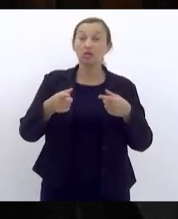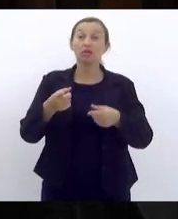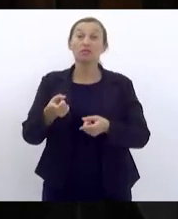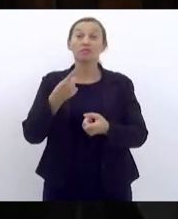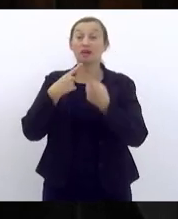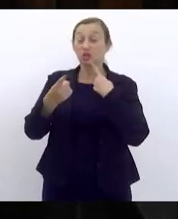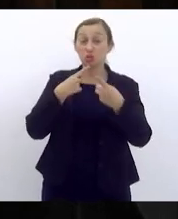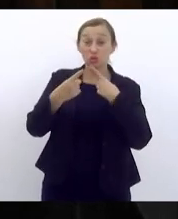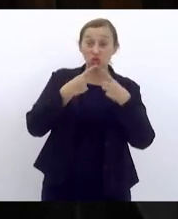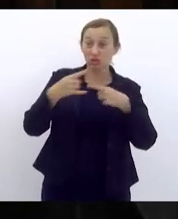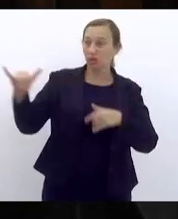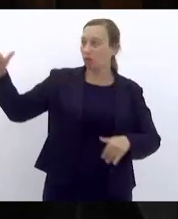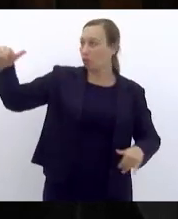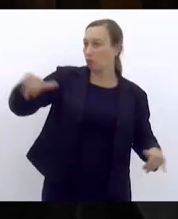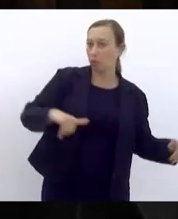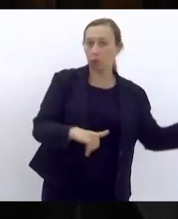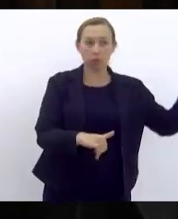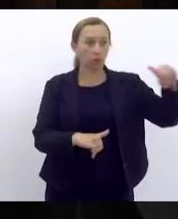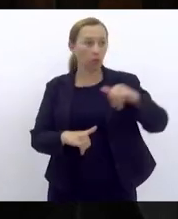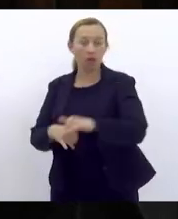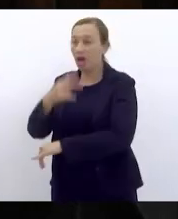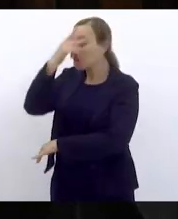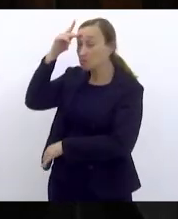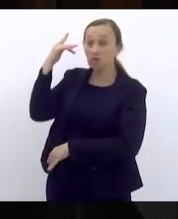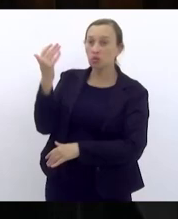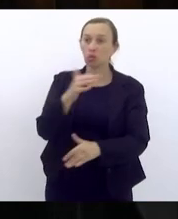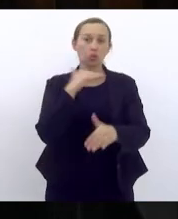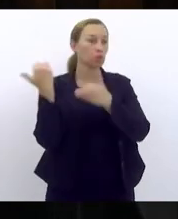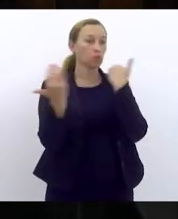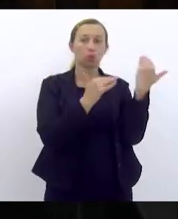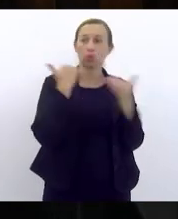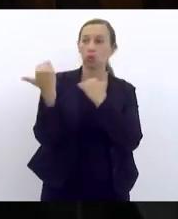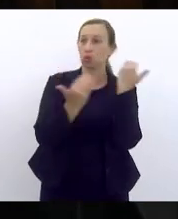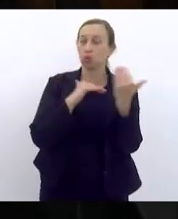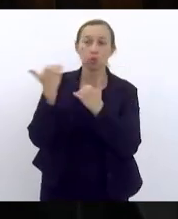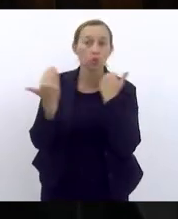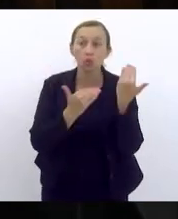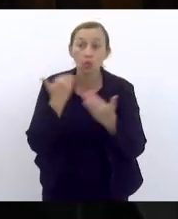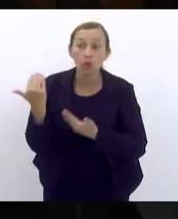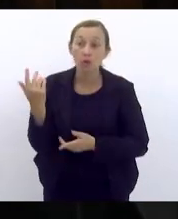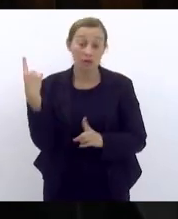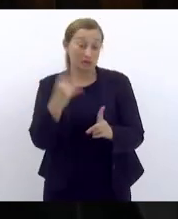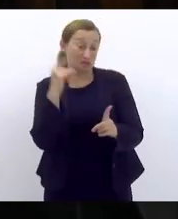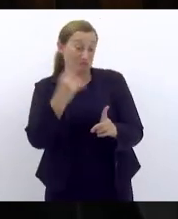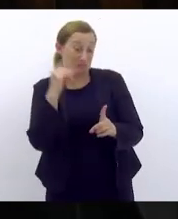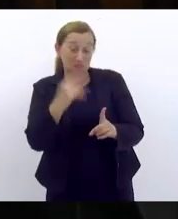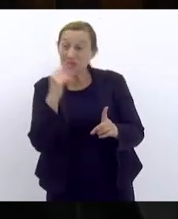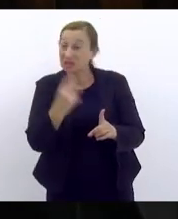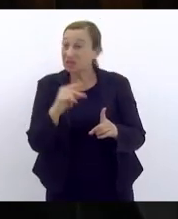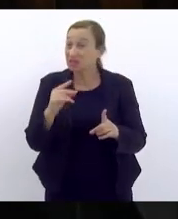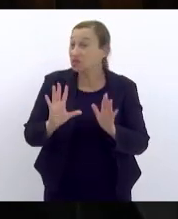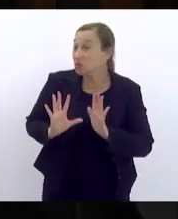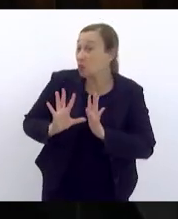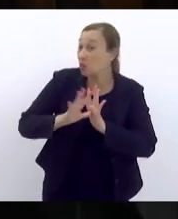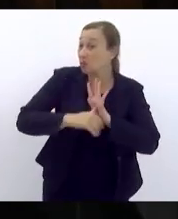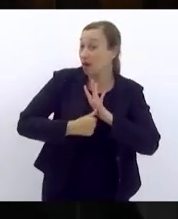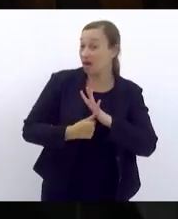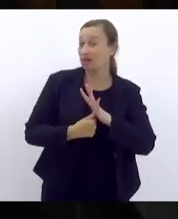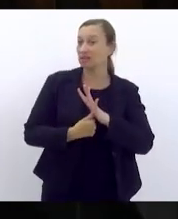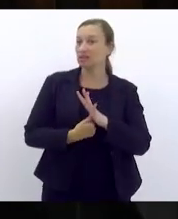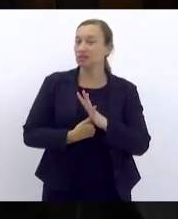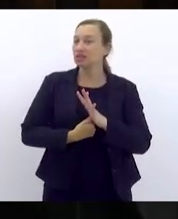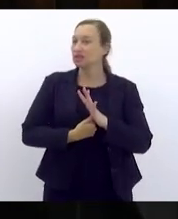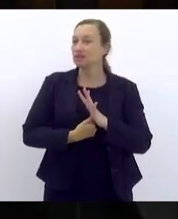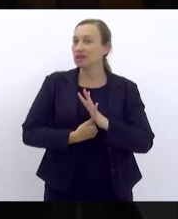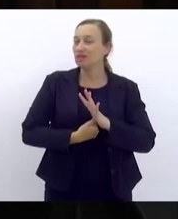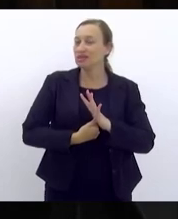aeroportos as pessoas estão morrendo estão apanhando estão sendo assaltadas estão levando